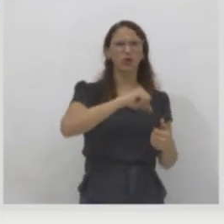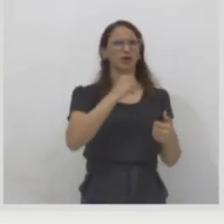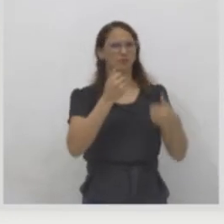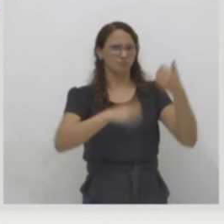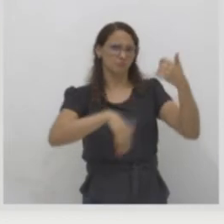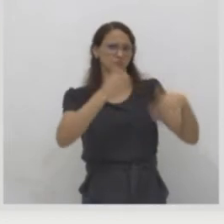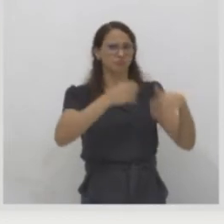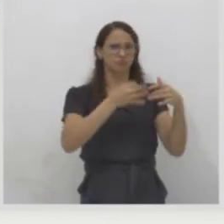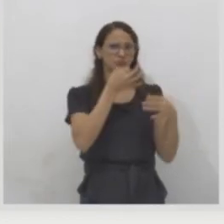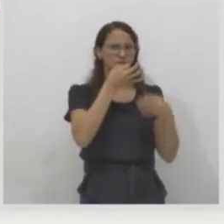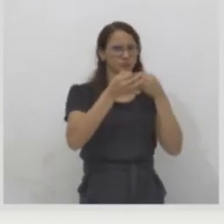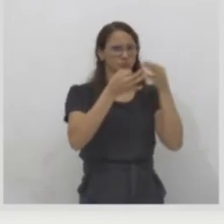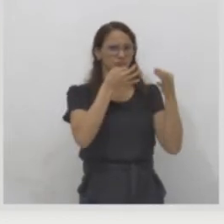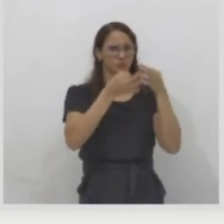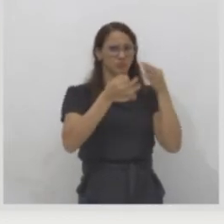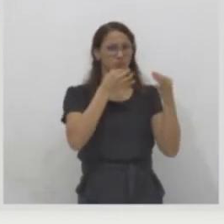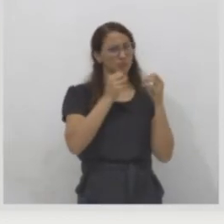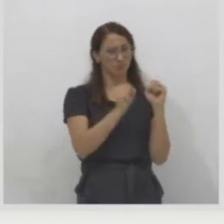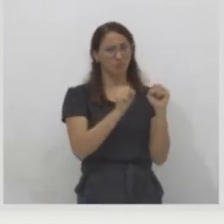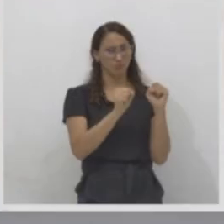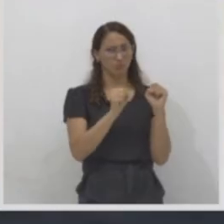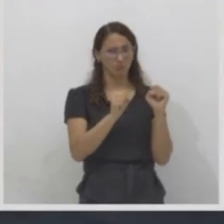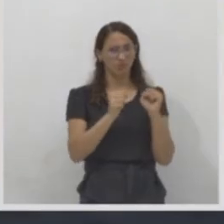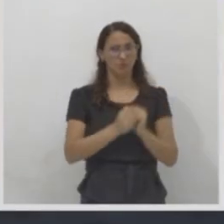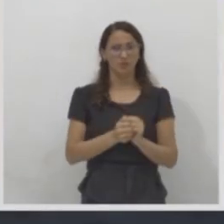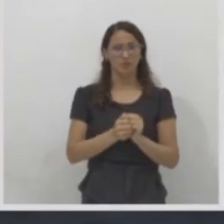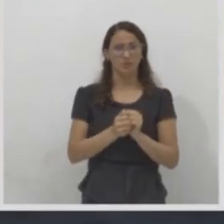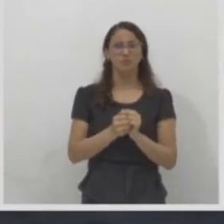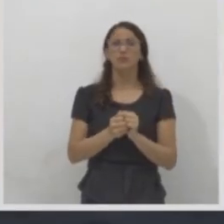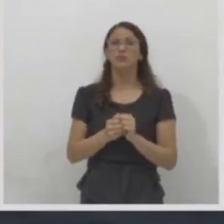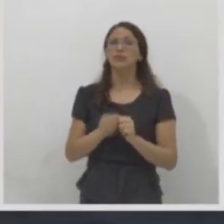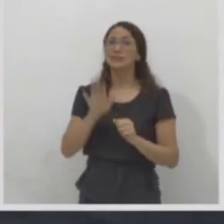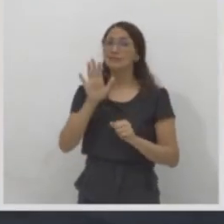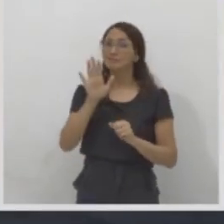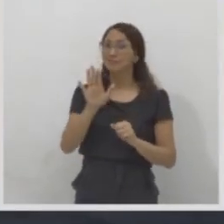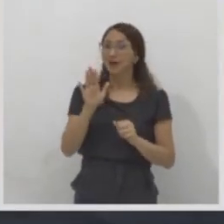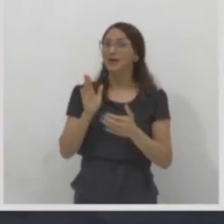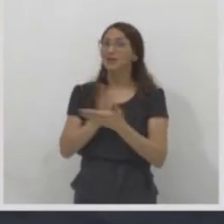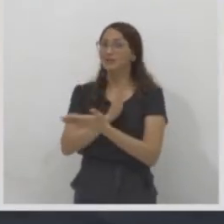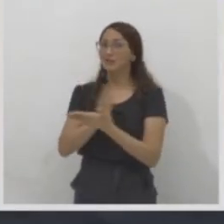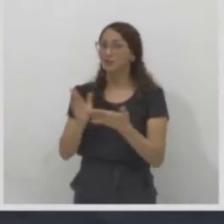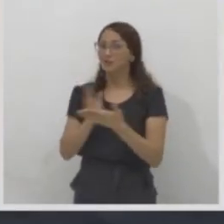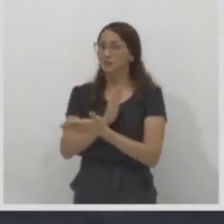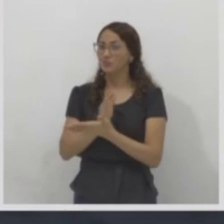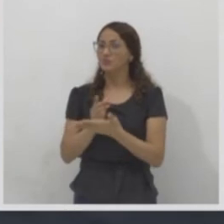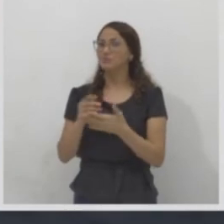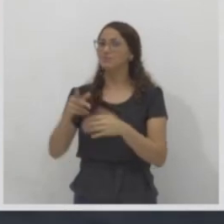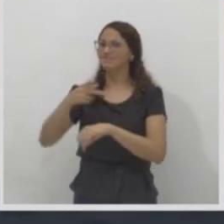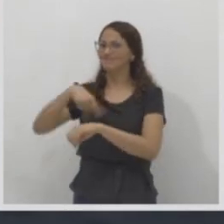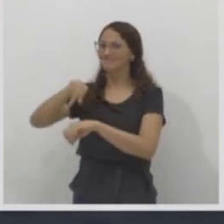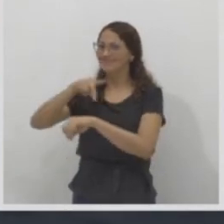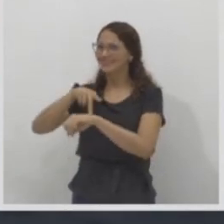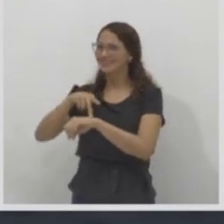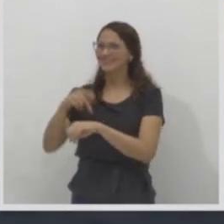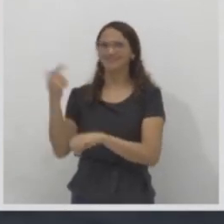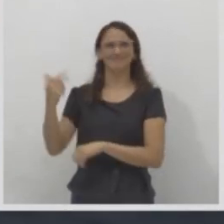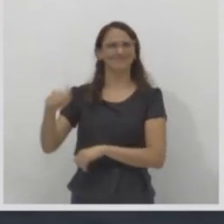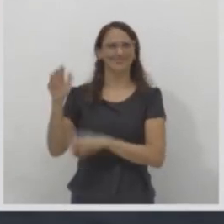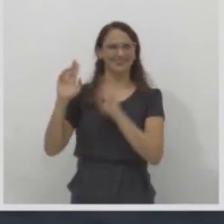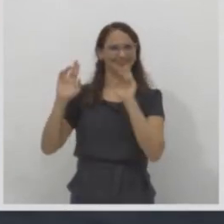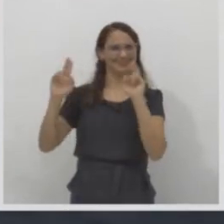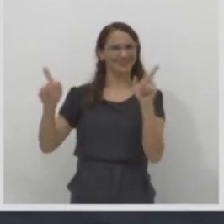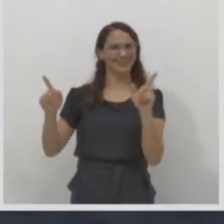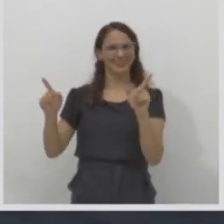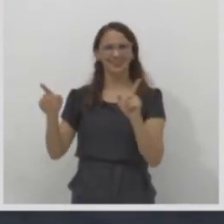países nada democráticos. onde, você fizer uma crítica ao governo, você pode ser perseguido,